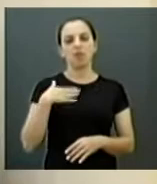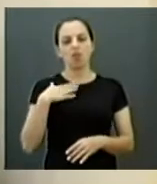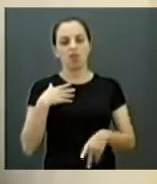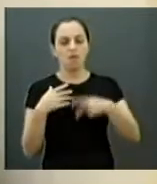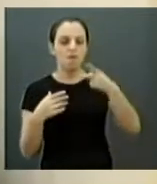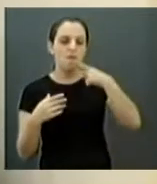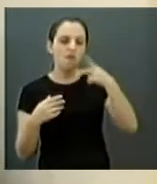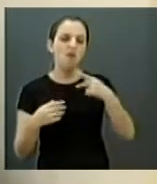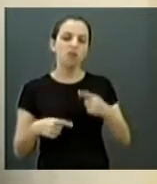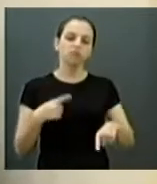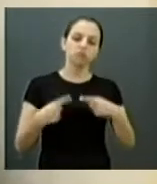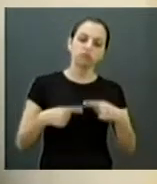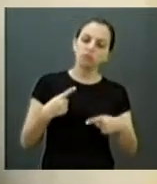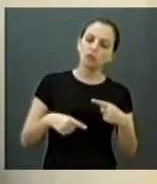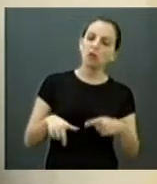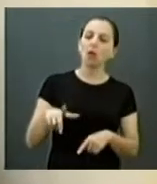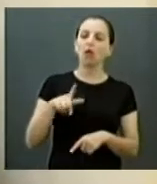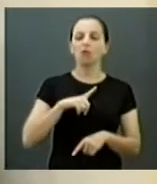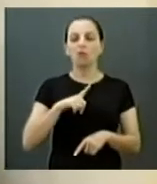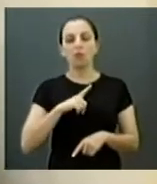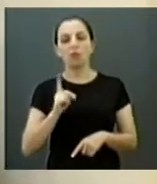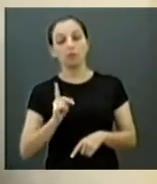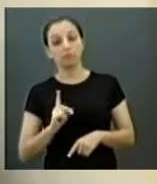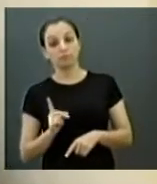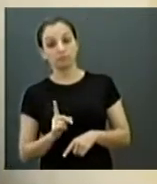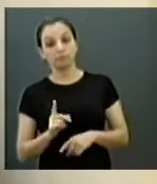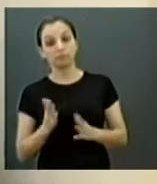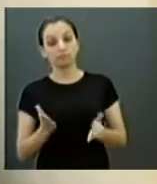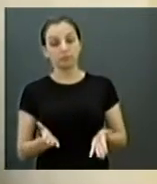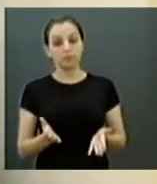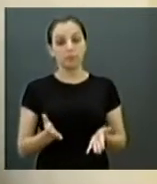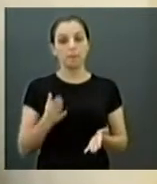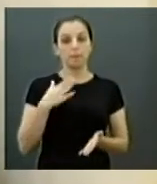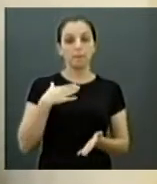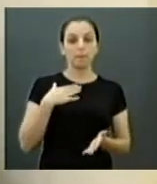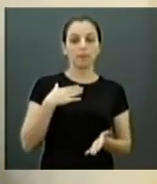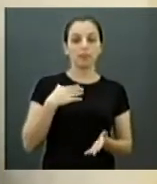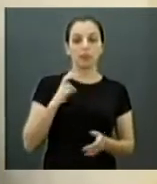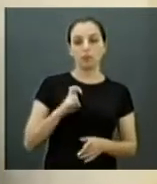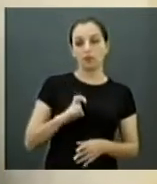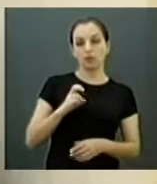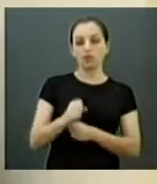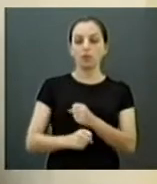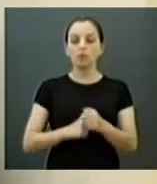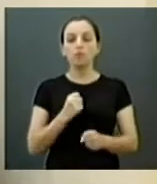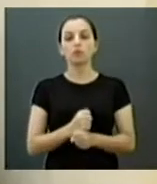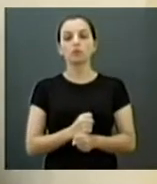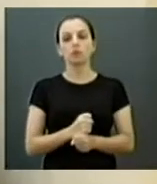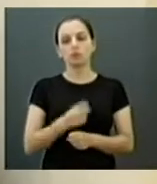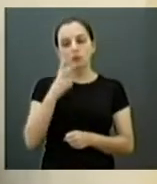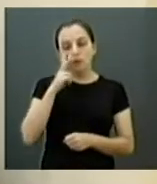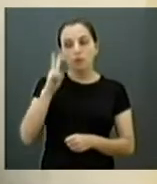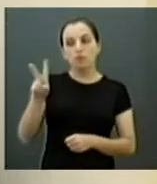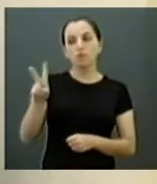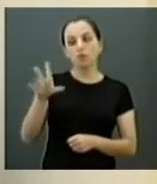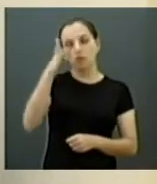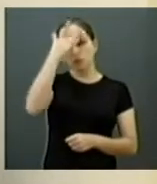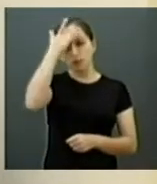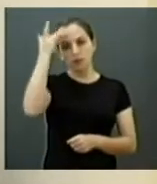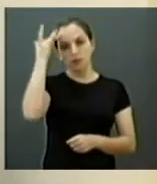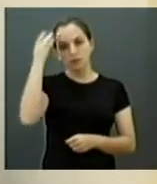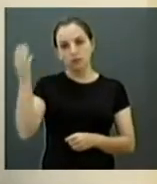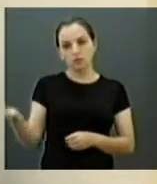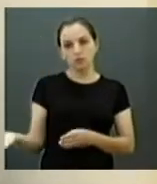salariais ou não, porque eu estou aqui há cinco anos, eu vejo funcionários que